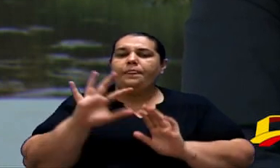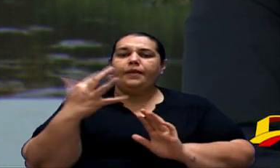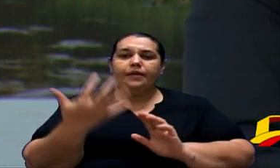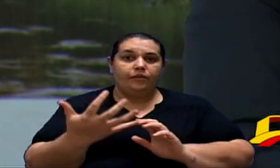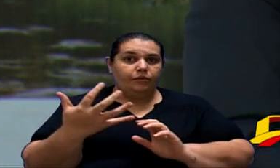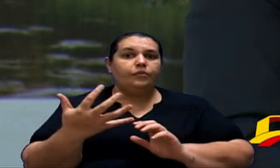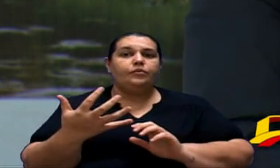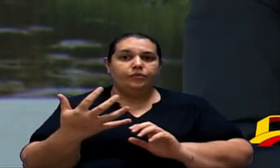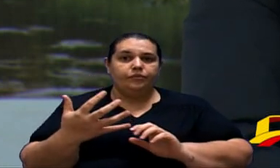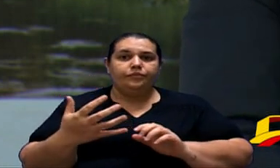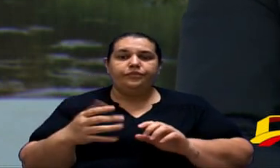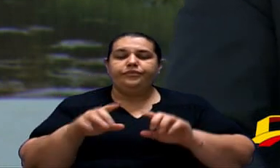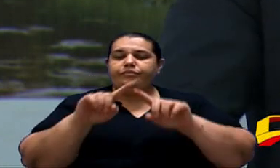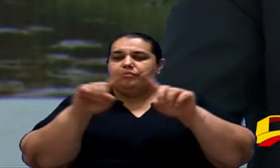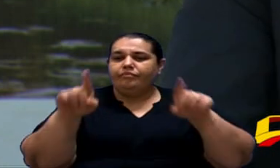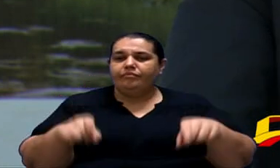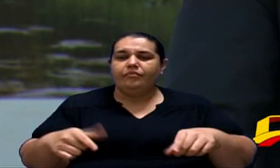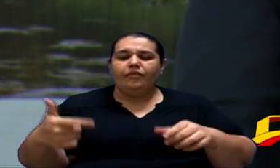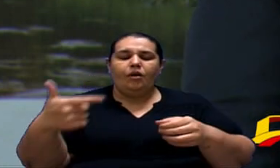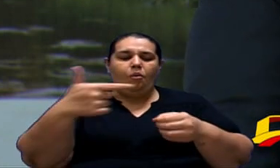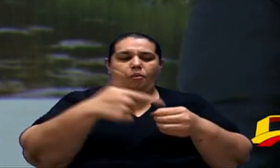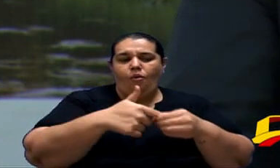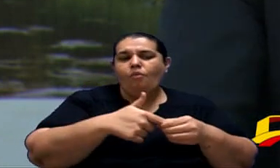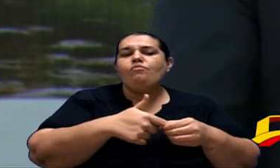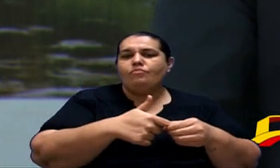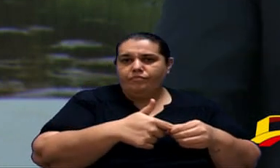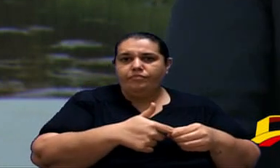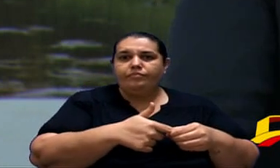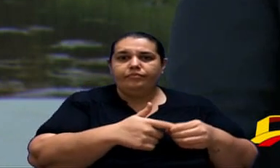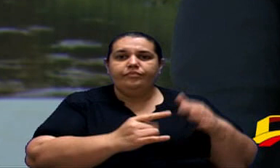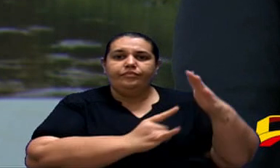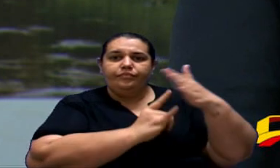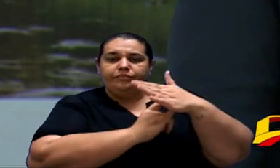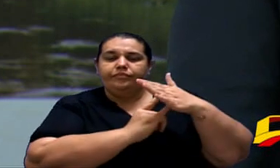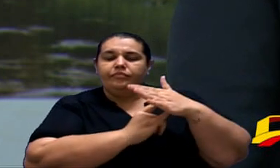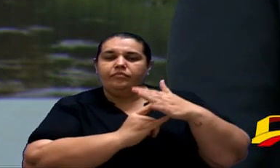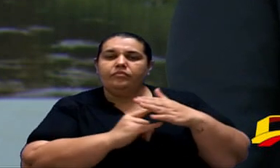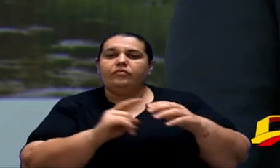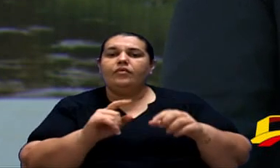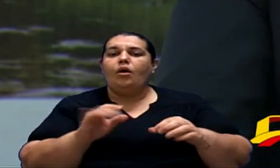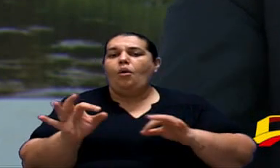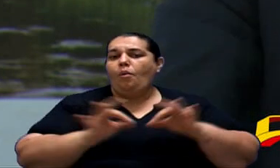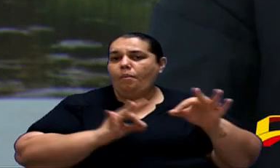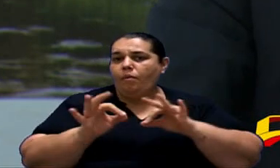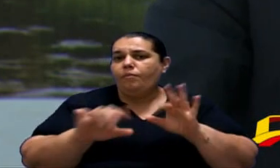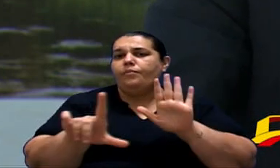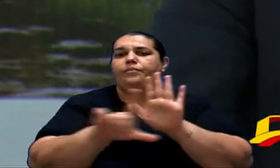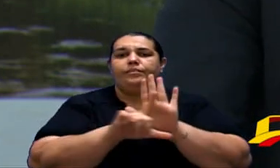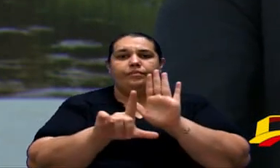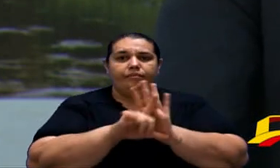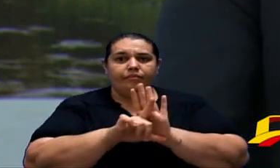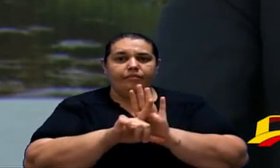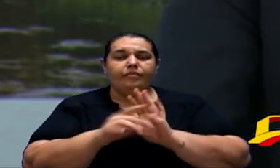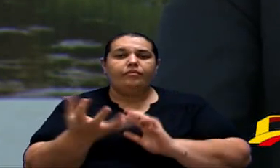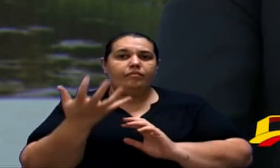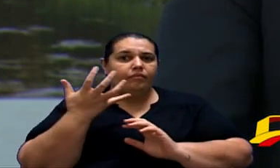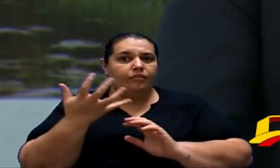de bombas de autoabastecimento nos poços e sendo assim o projeto de lei que a gente pretende